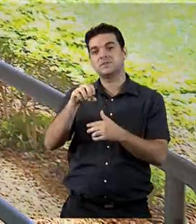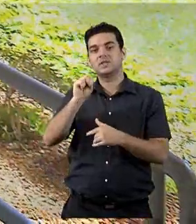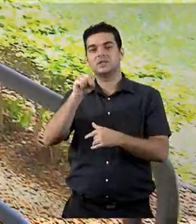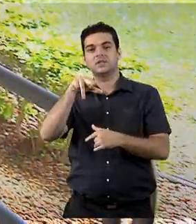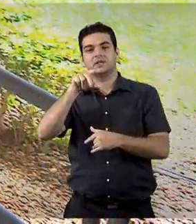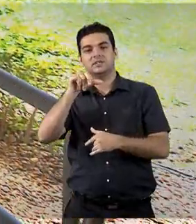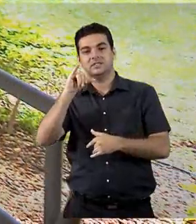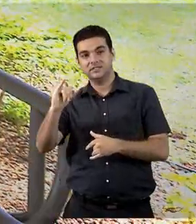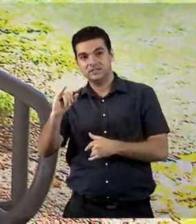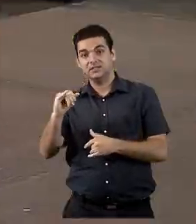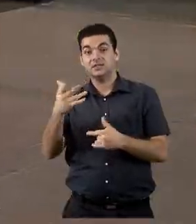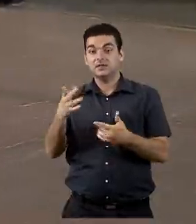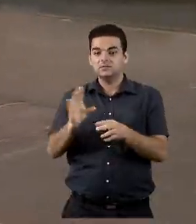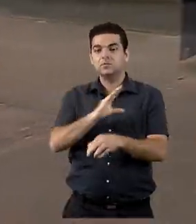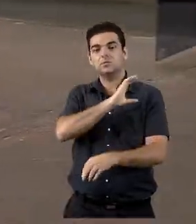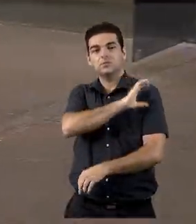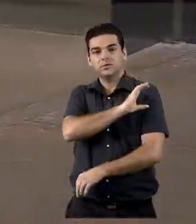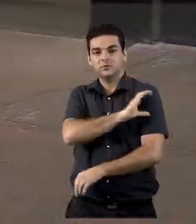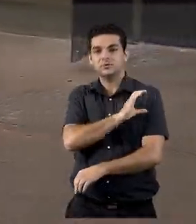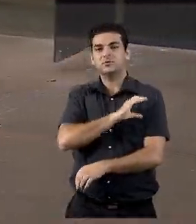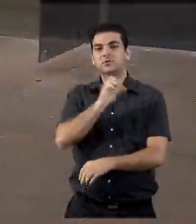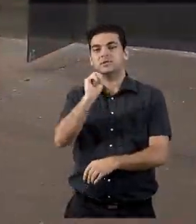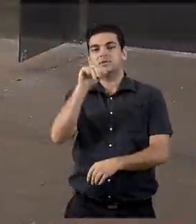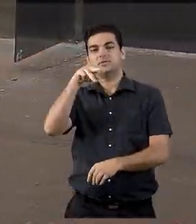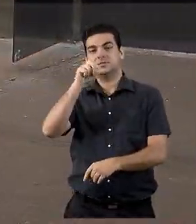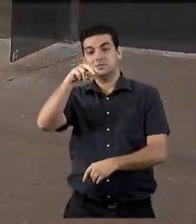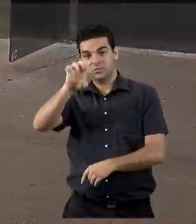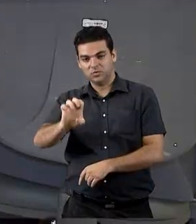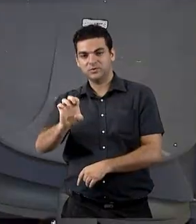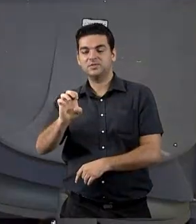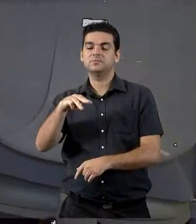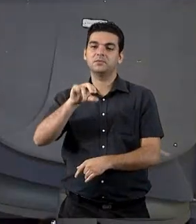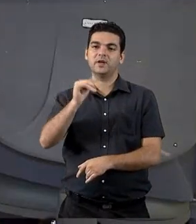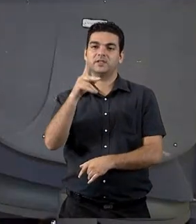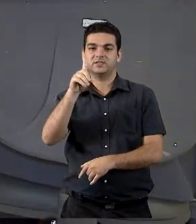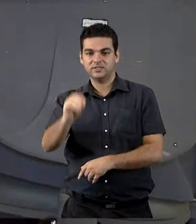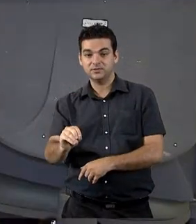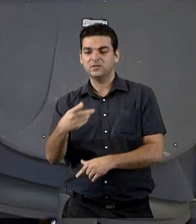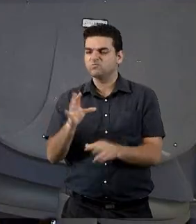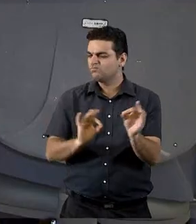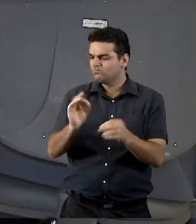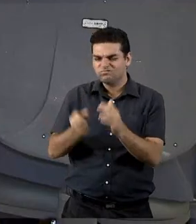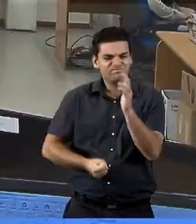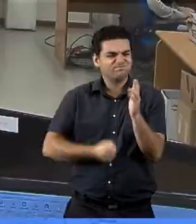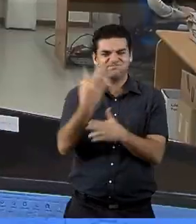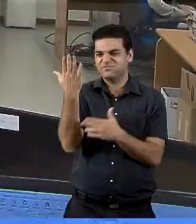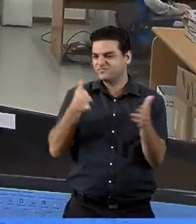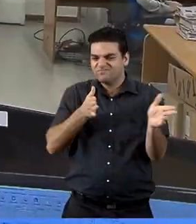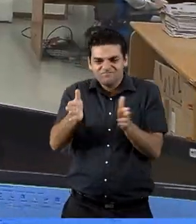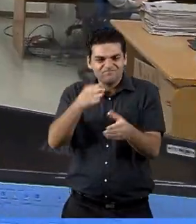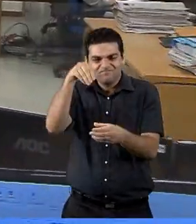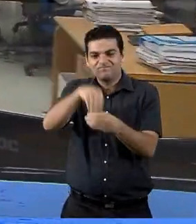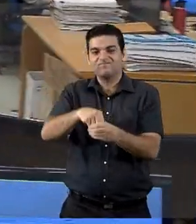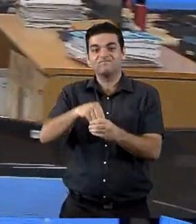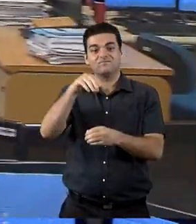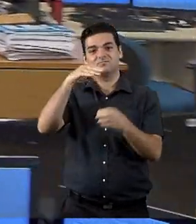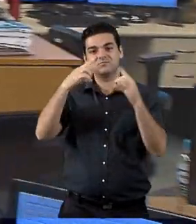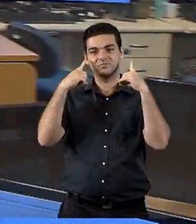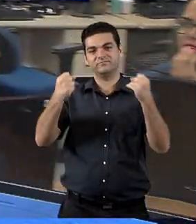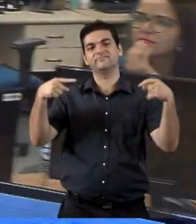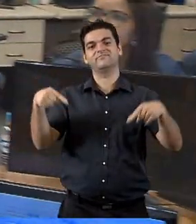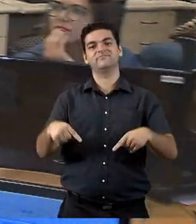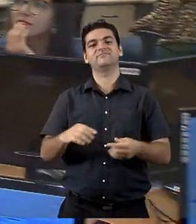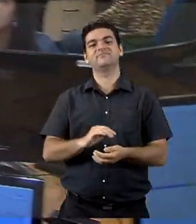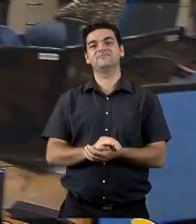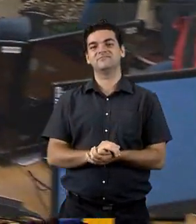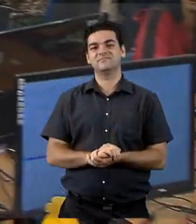presidida pela ministra Nancy Andrigue e coordenada pela servidora Simone Pinheiro Machado, realizou diversas ações no Tribunal